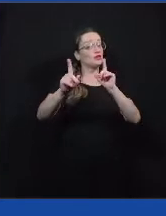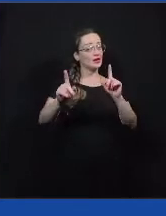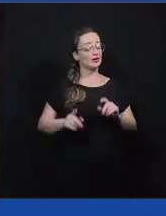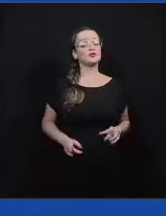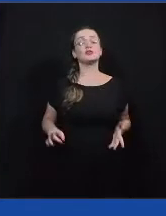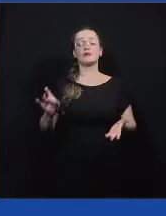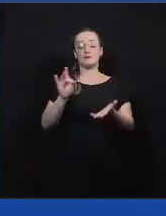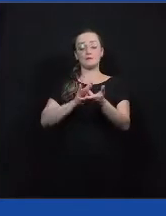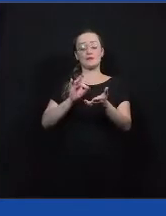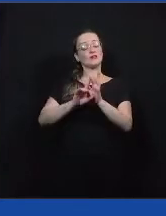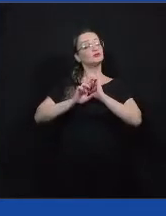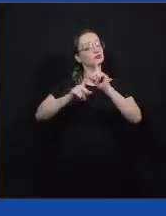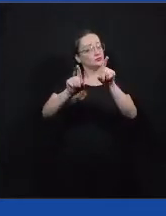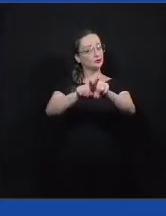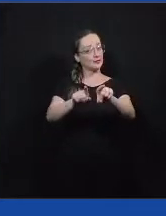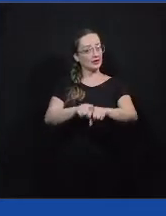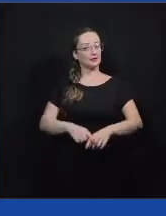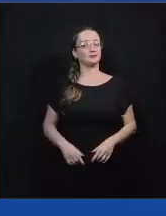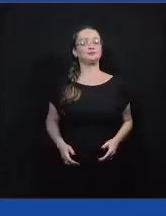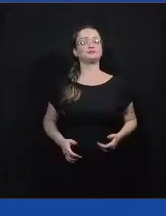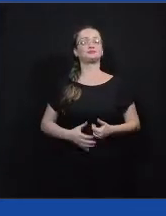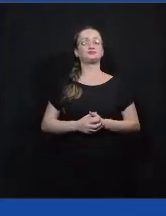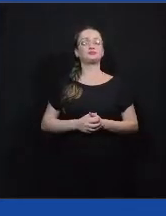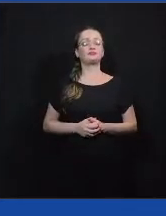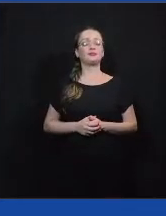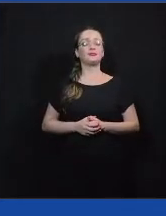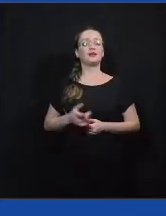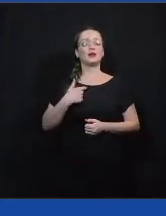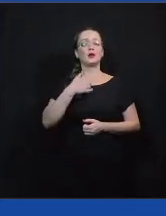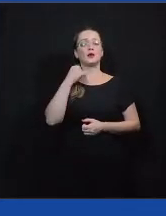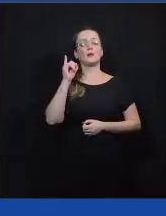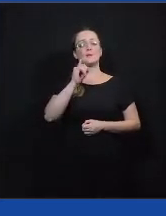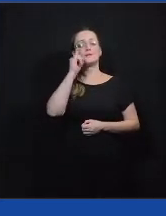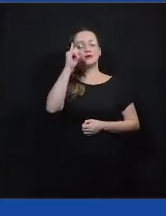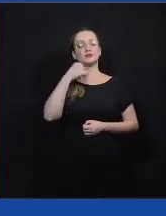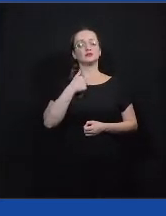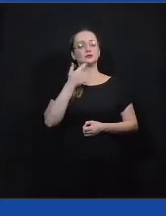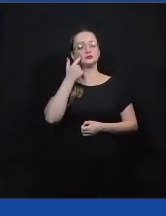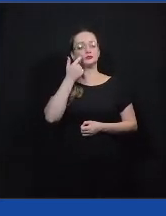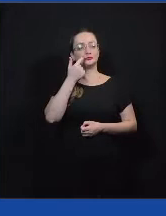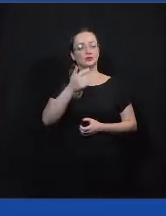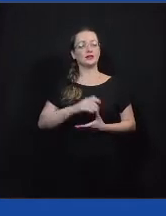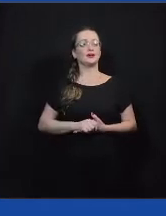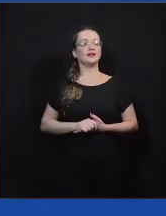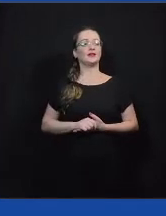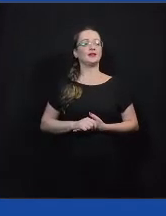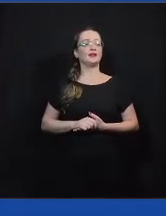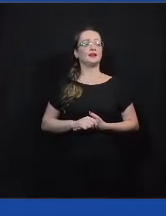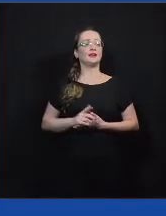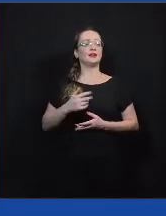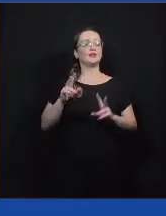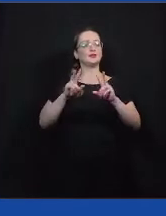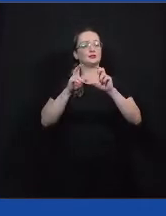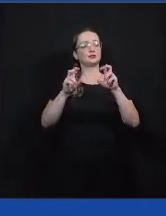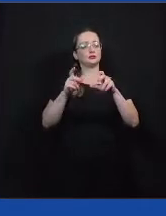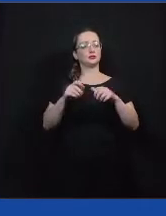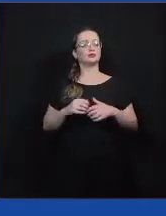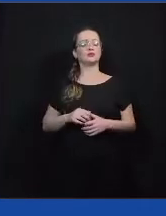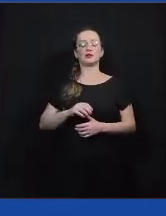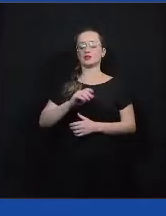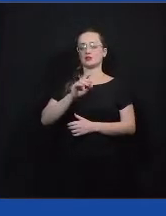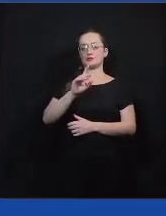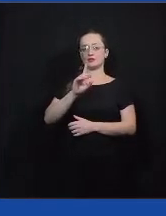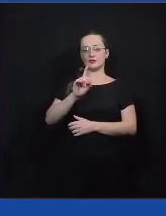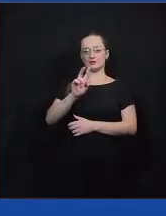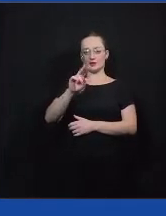diferentes. E acho que isso é muito importante de ser ressaltado. Quando a gente fala sobre a DDM, a gente